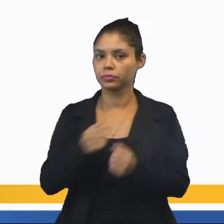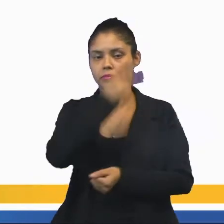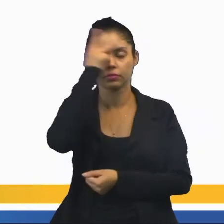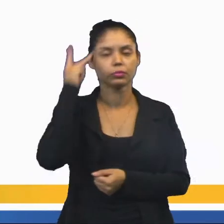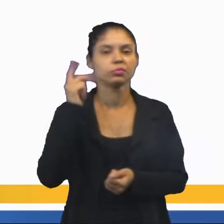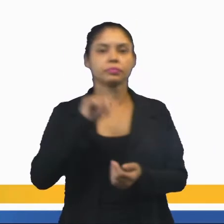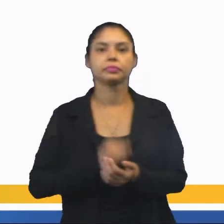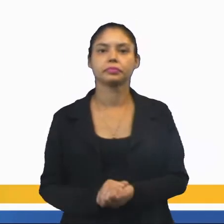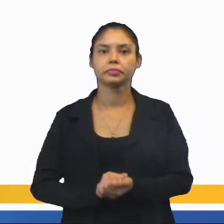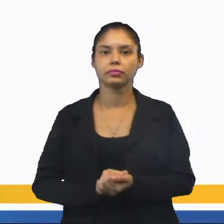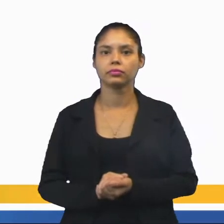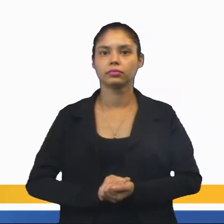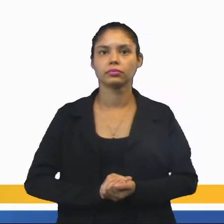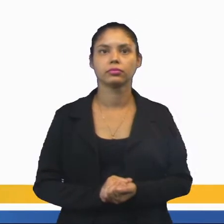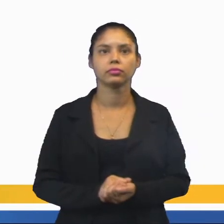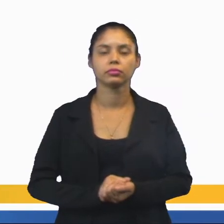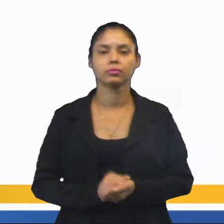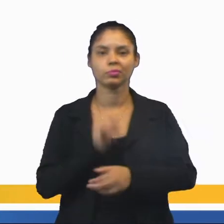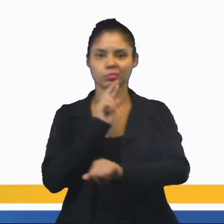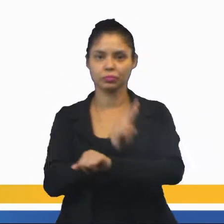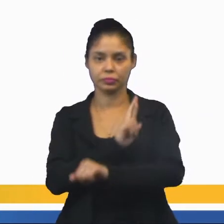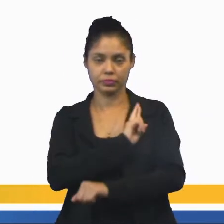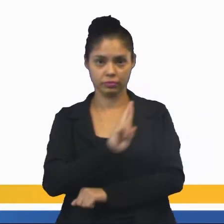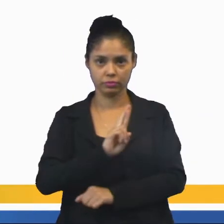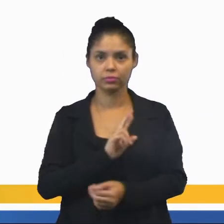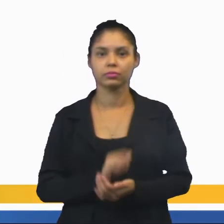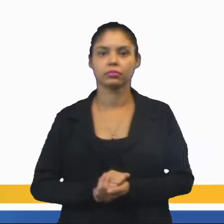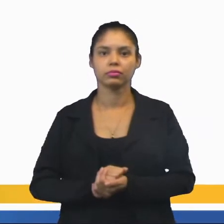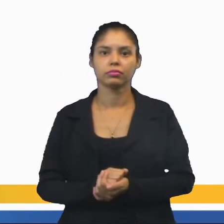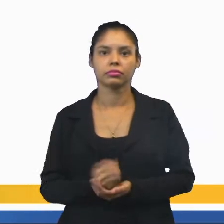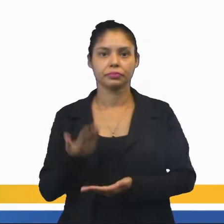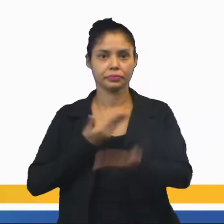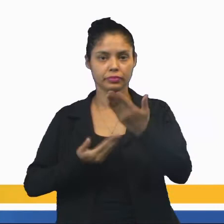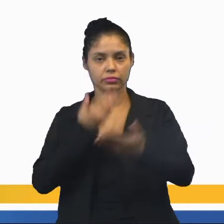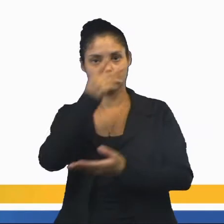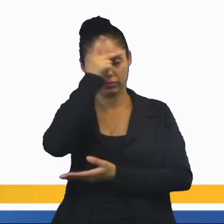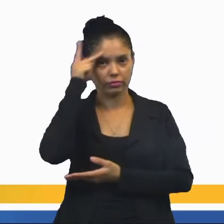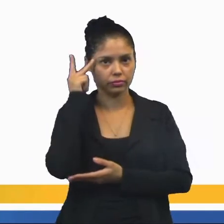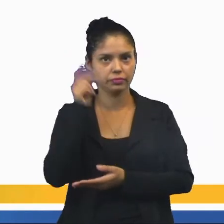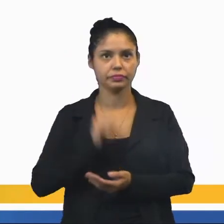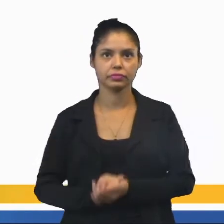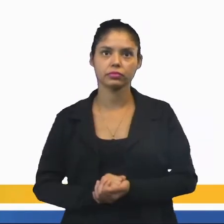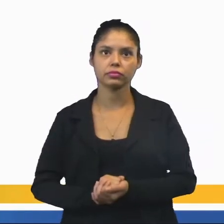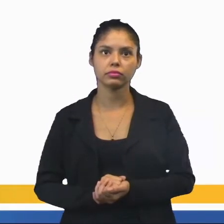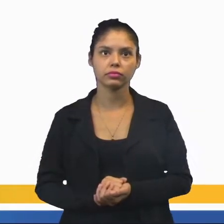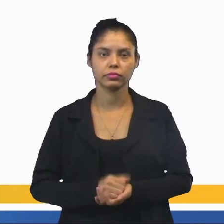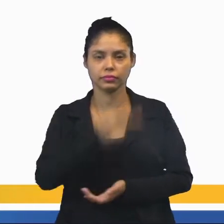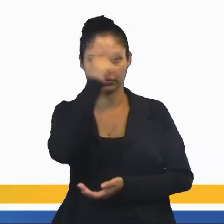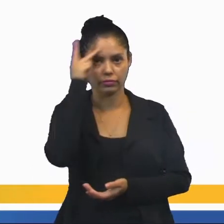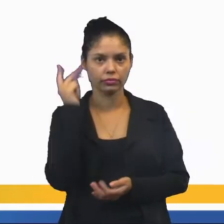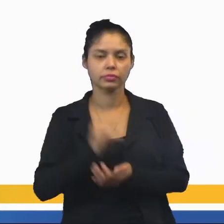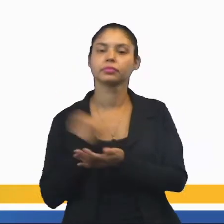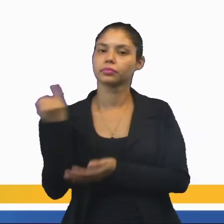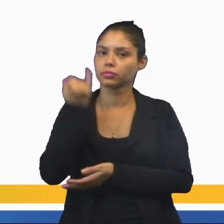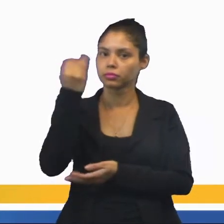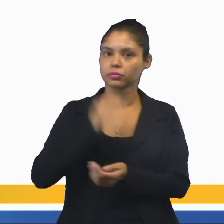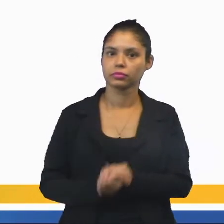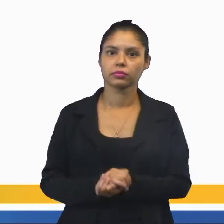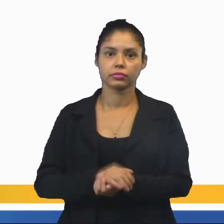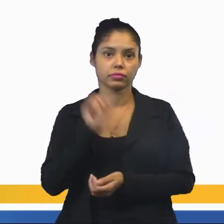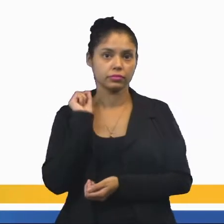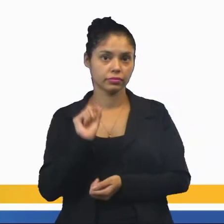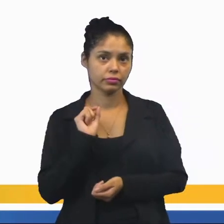pessoas. Eu costumo dizer que a religião presta um serviço às pessoas. As pessoas são mais importantes do que as